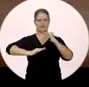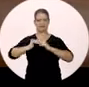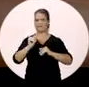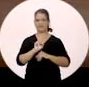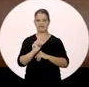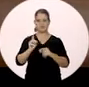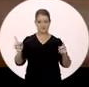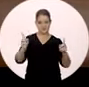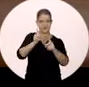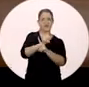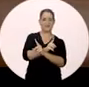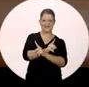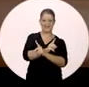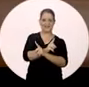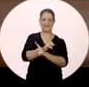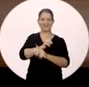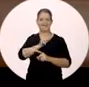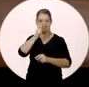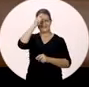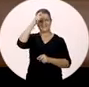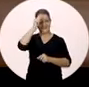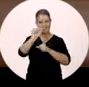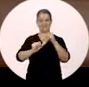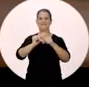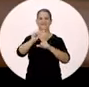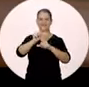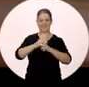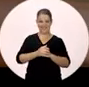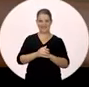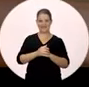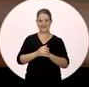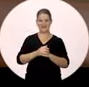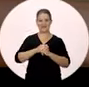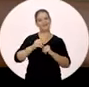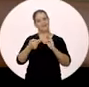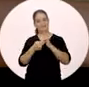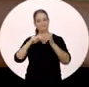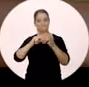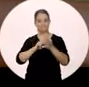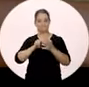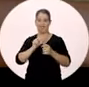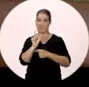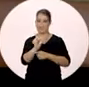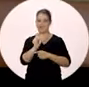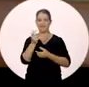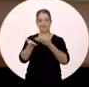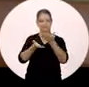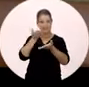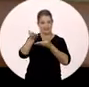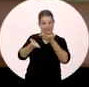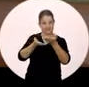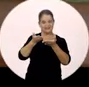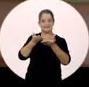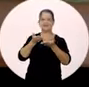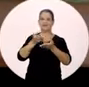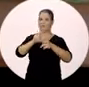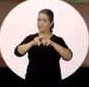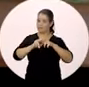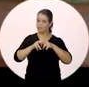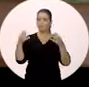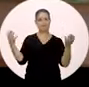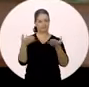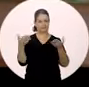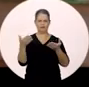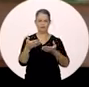profissionais, pelo contrário, eles se reinventaram. Ressignificaram a palavra dedicação. Por isso,